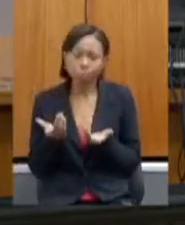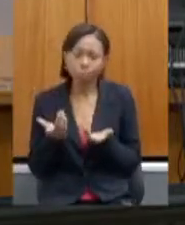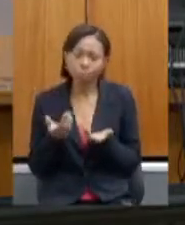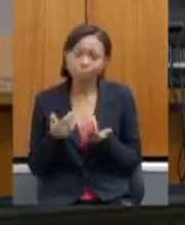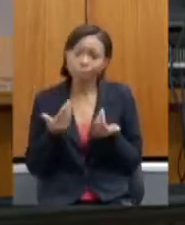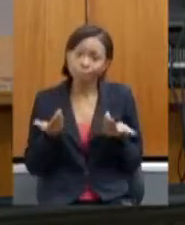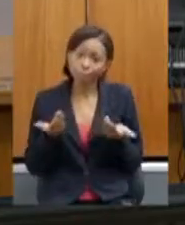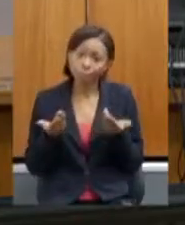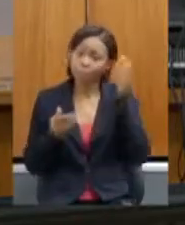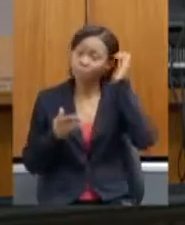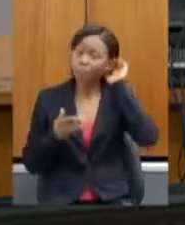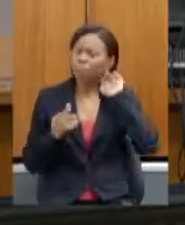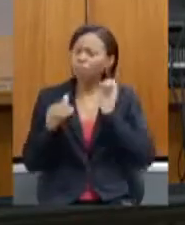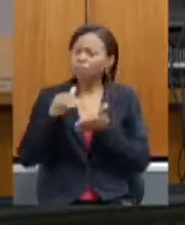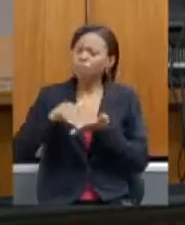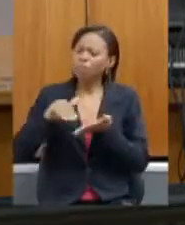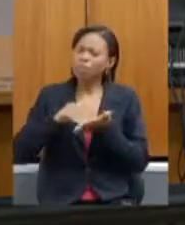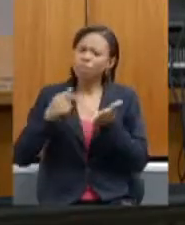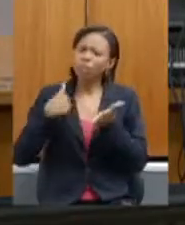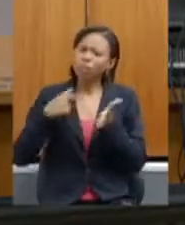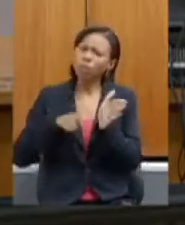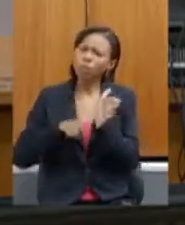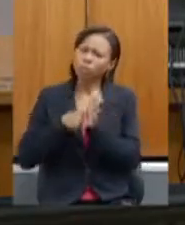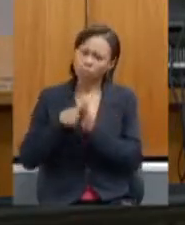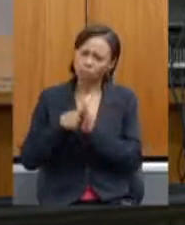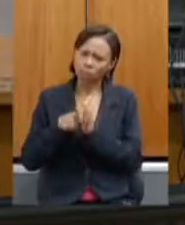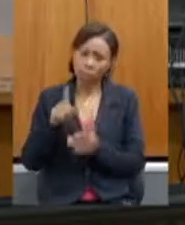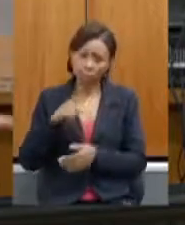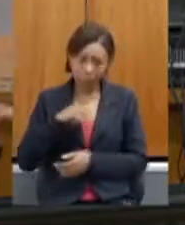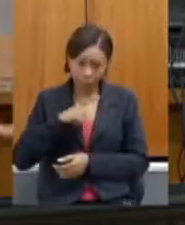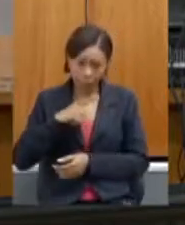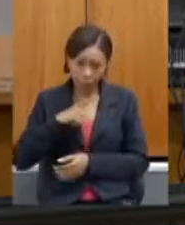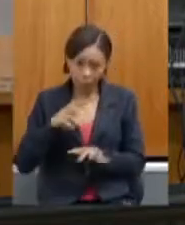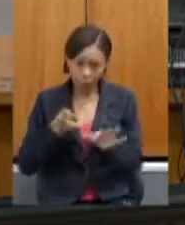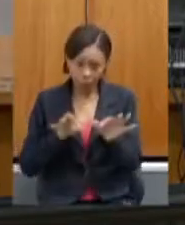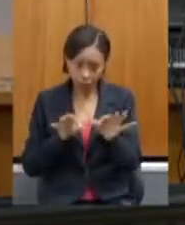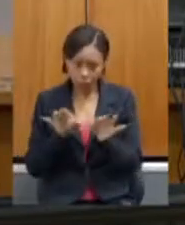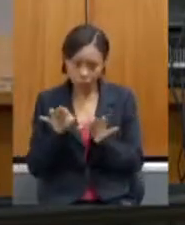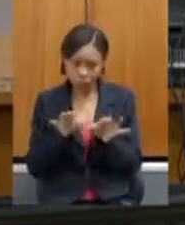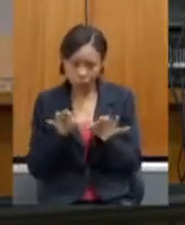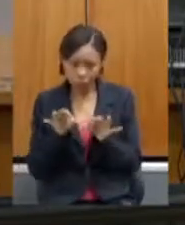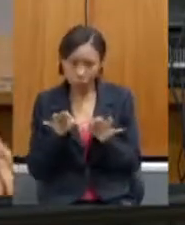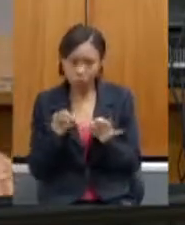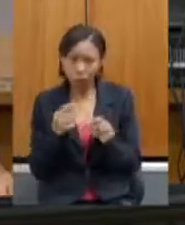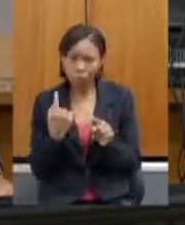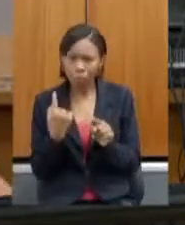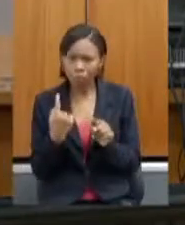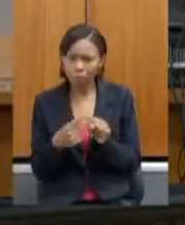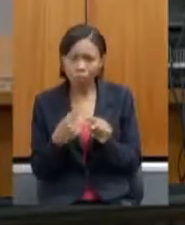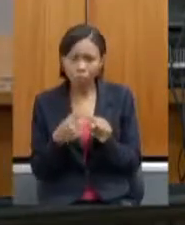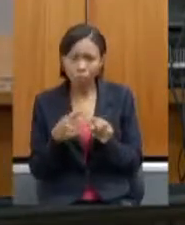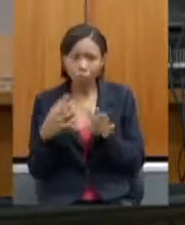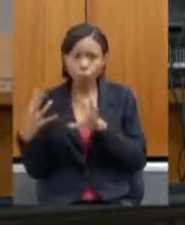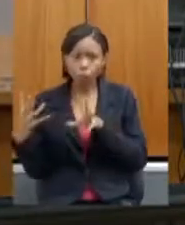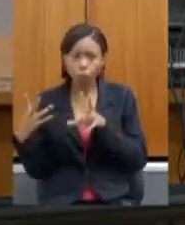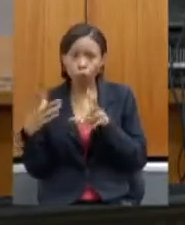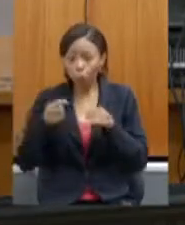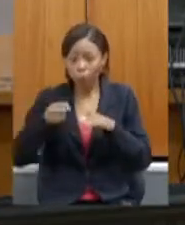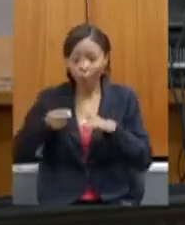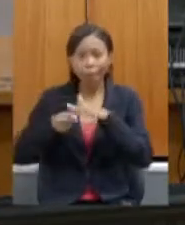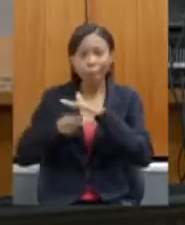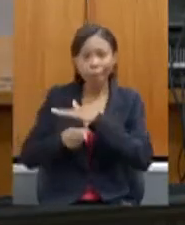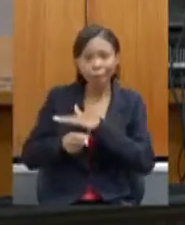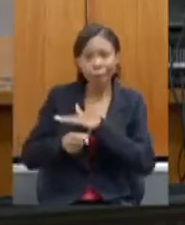perguntar se existe algum planejamento, porque todos que entram fazem estudos para desenvolvimento do Vale de Jequitonha.